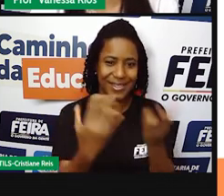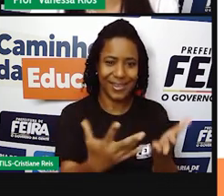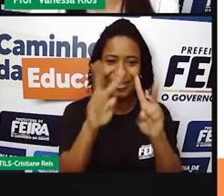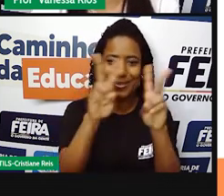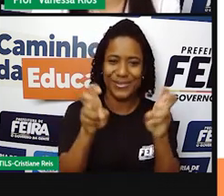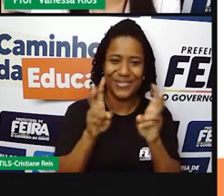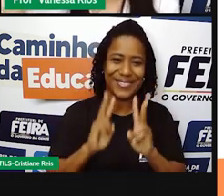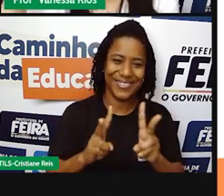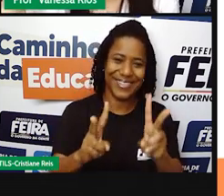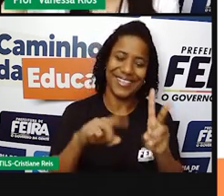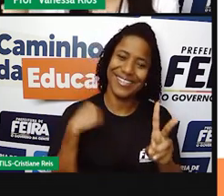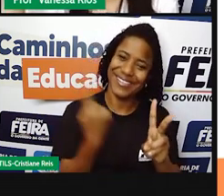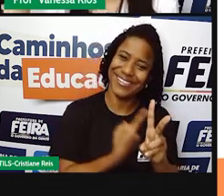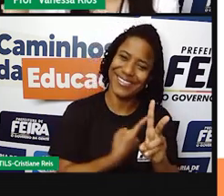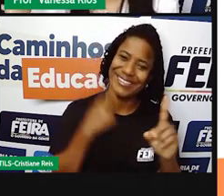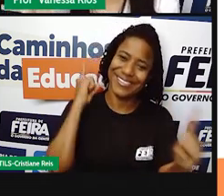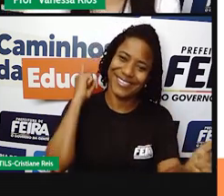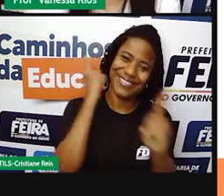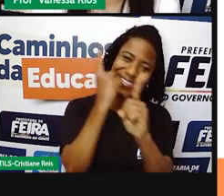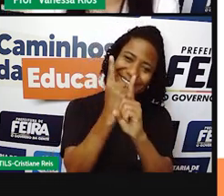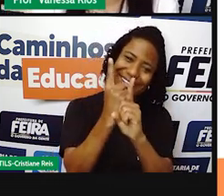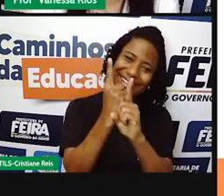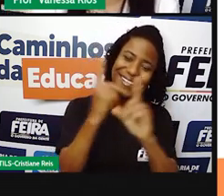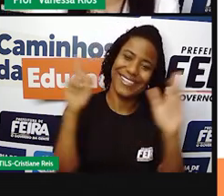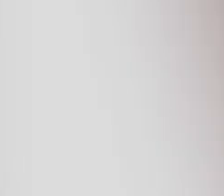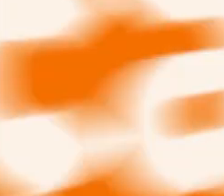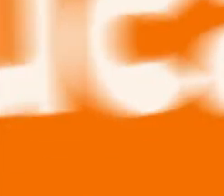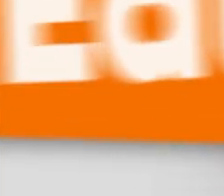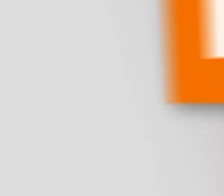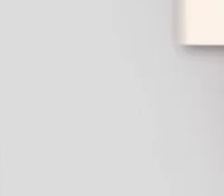encontra, certo? Tchau, tchau.